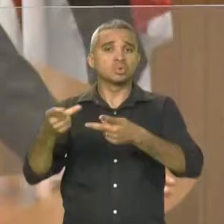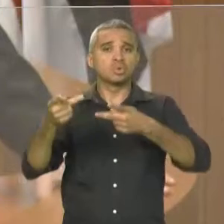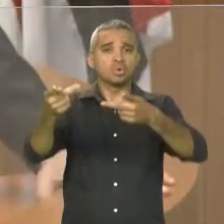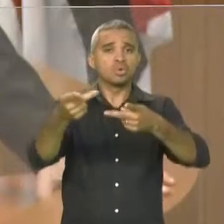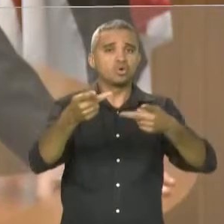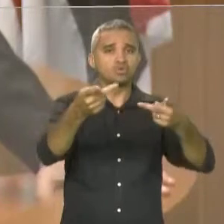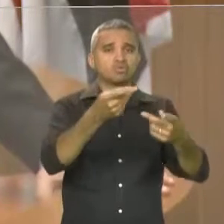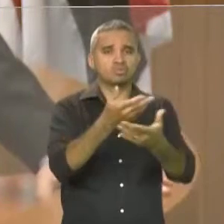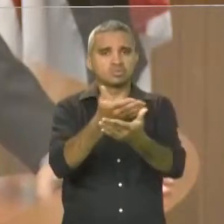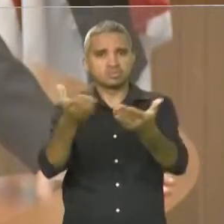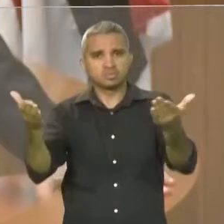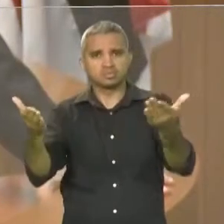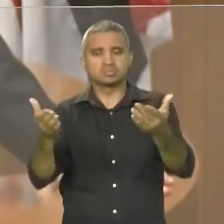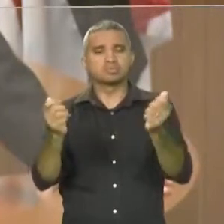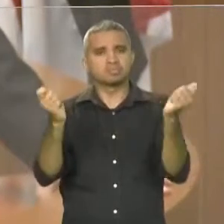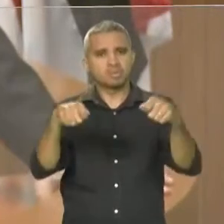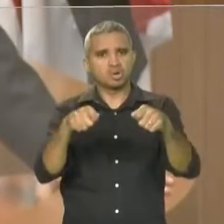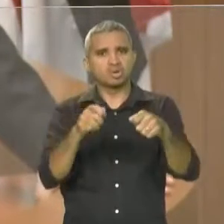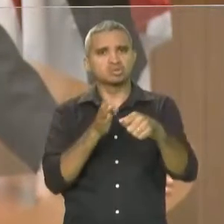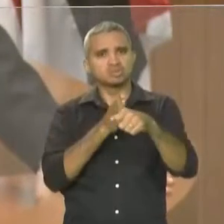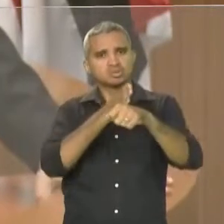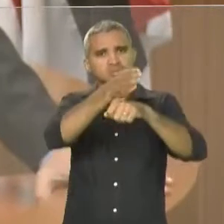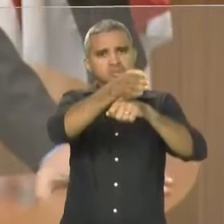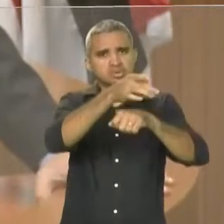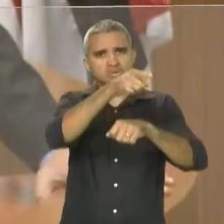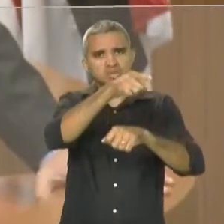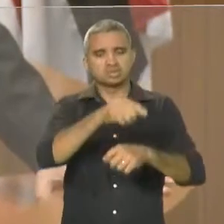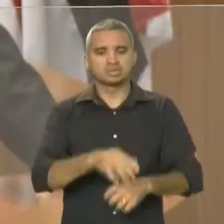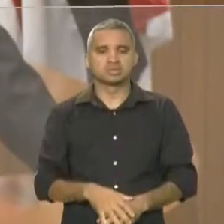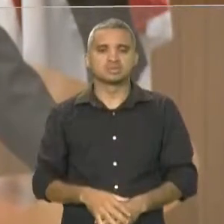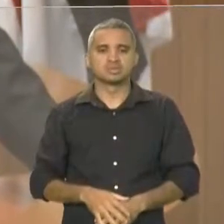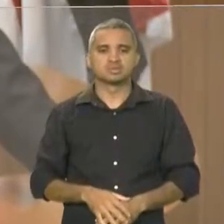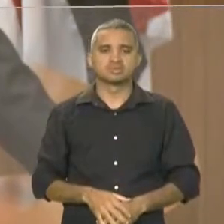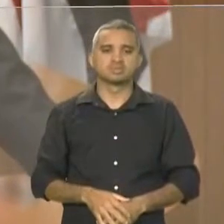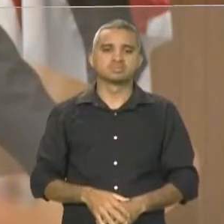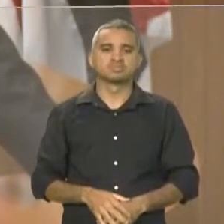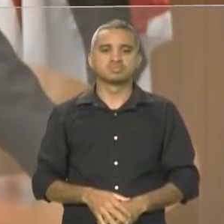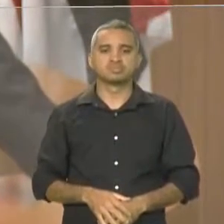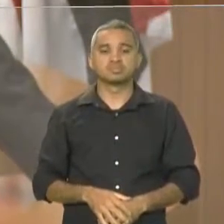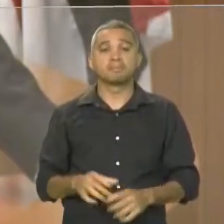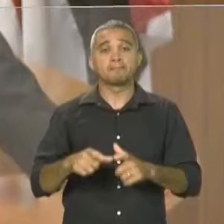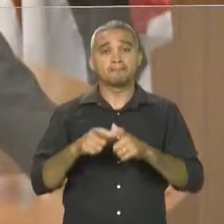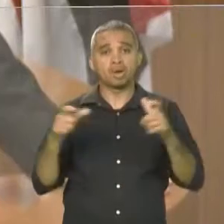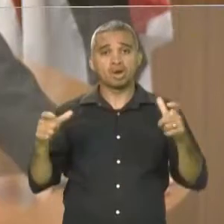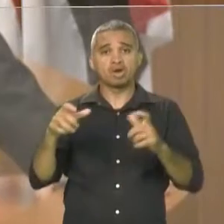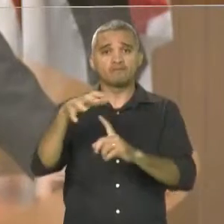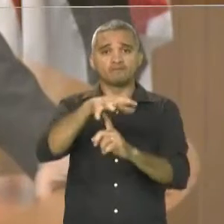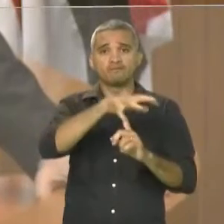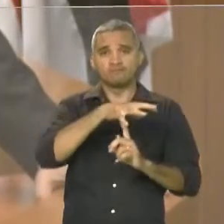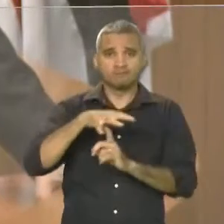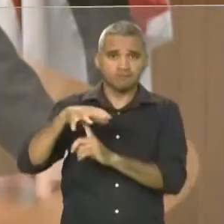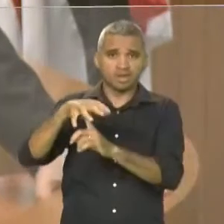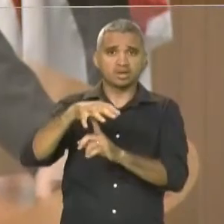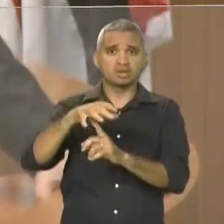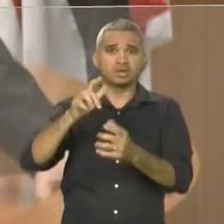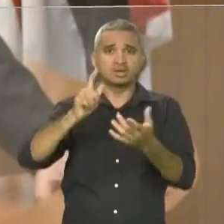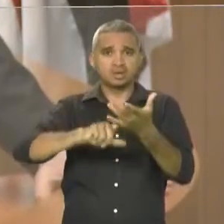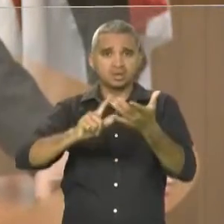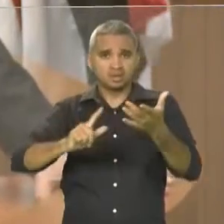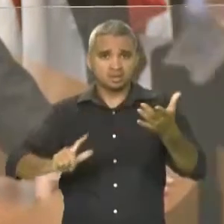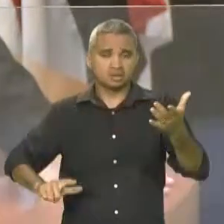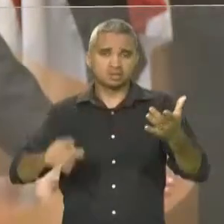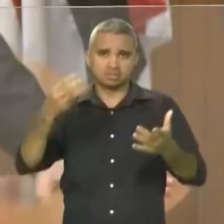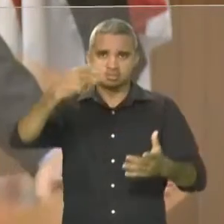participem do maior evento literário do Maranhão. A maior feira literária do Maranhão é o Salimpe